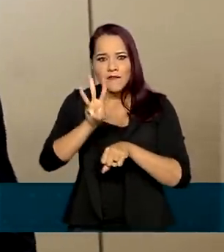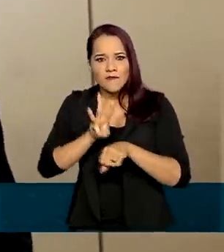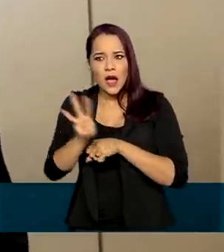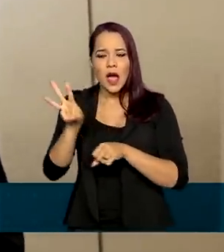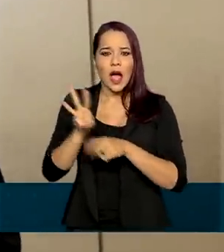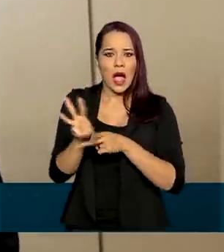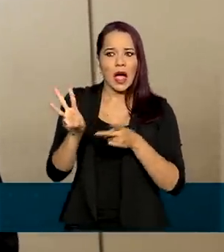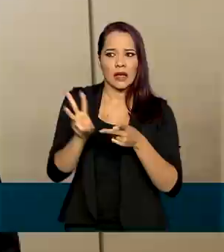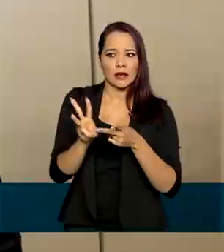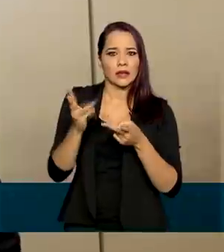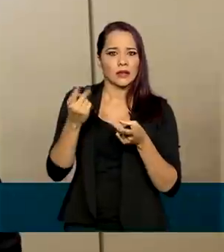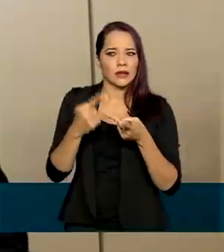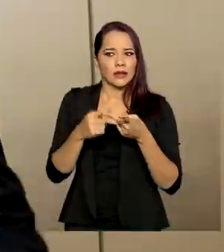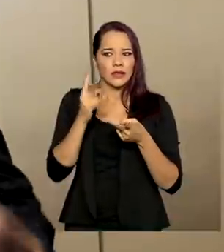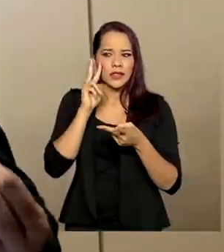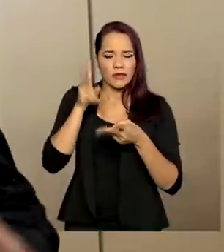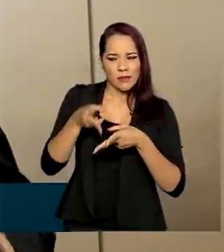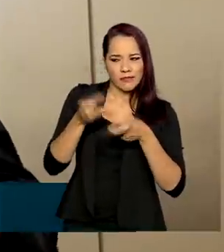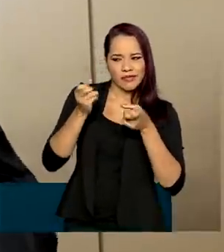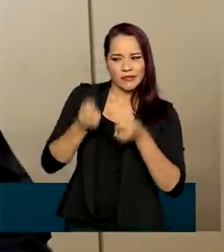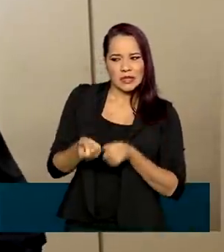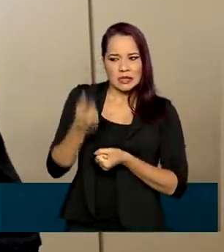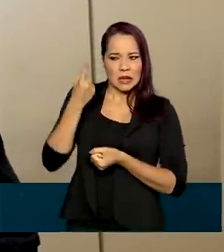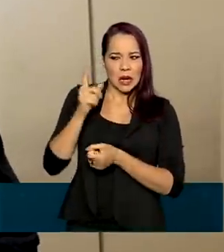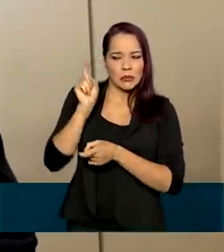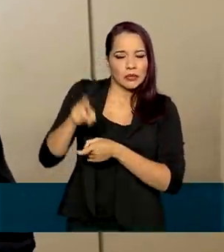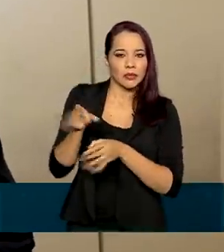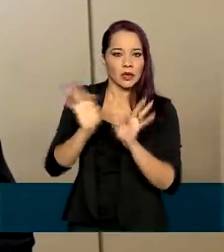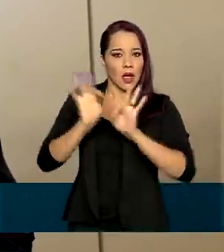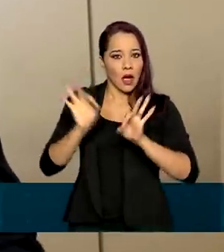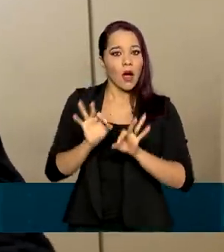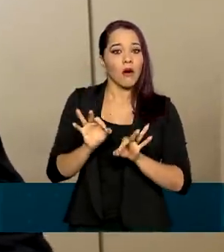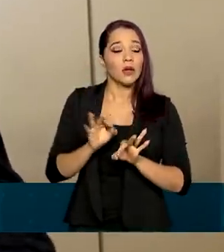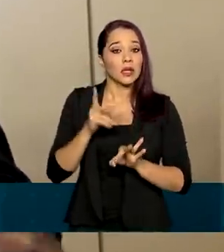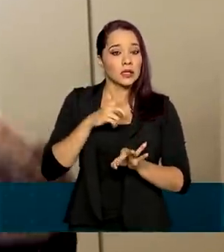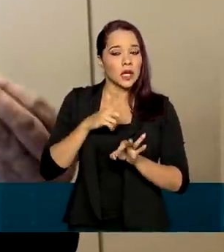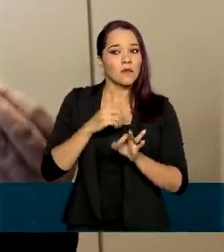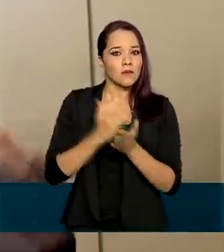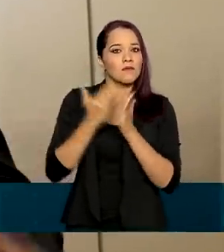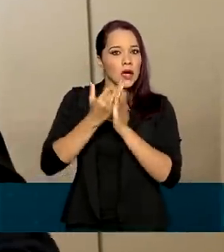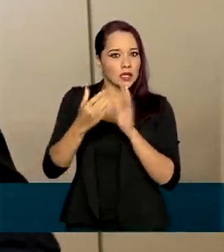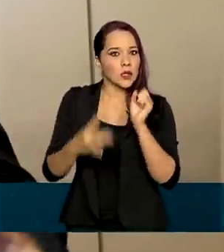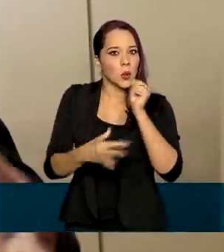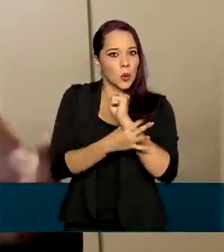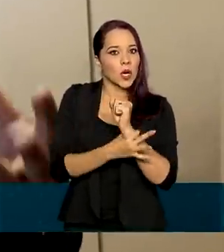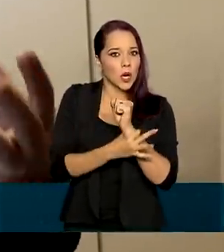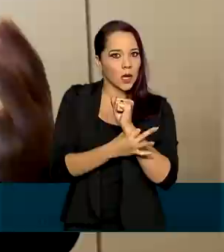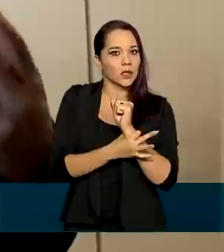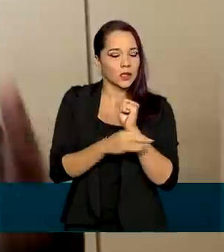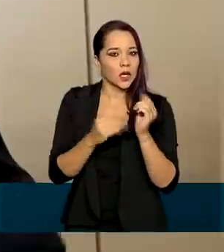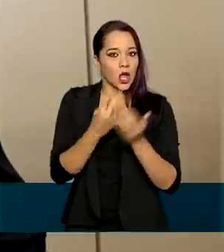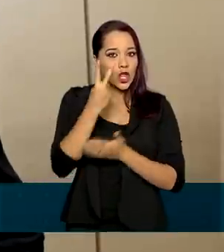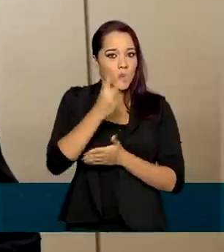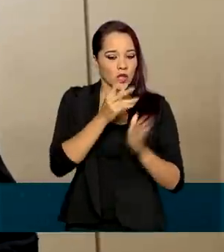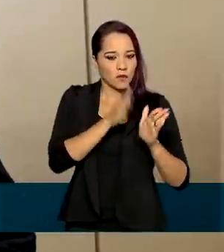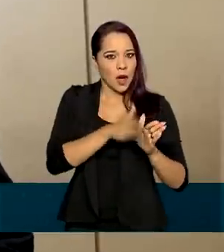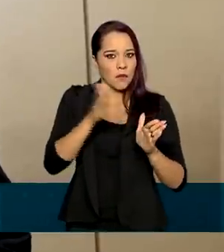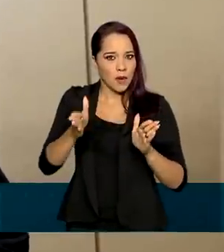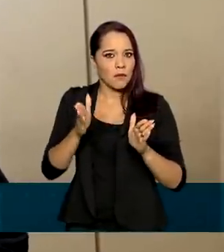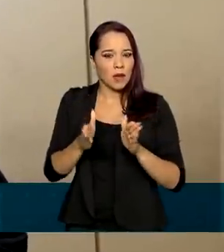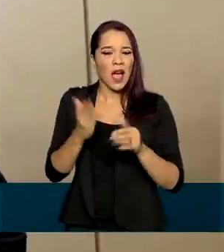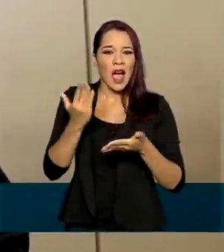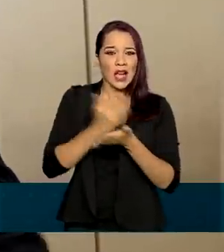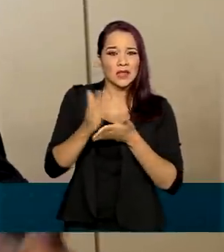links maliciosos, usar a verificação em duas etapas. Hoje a gente tem visto muita perda de